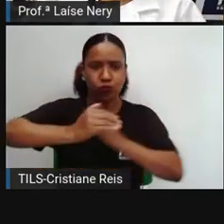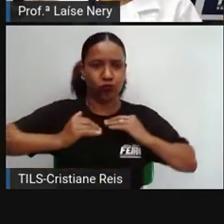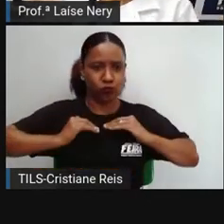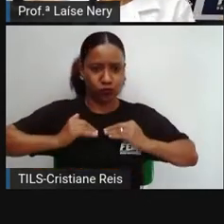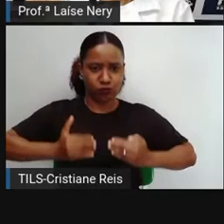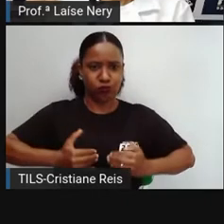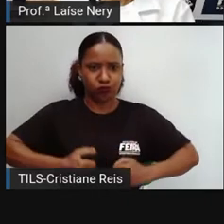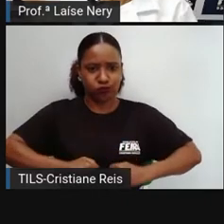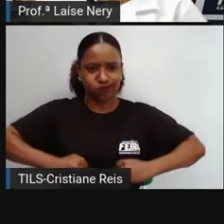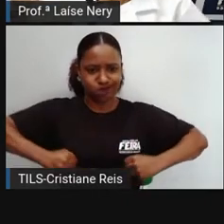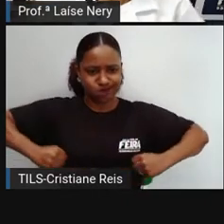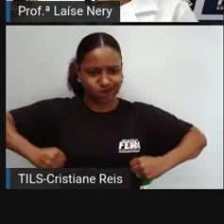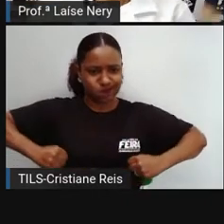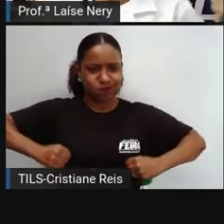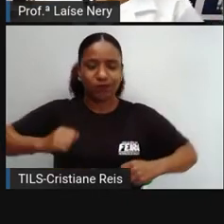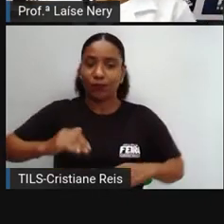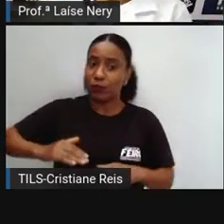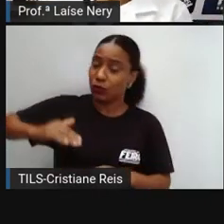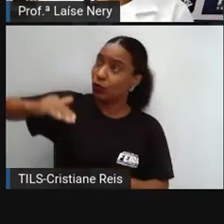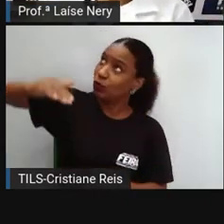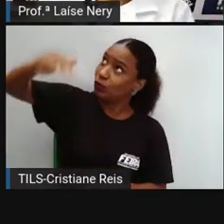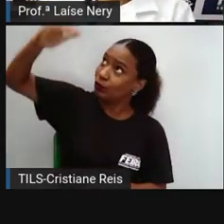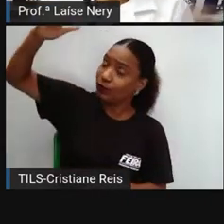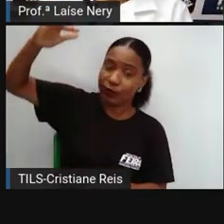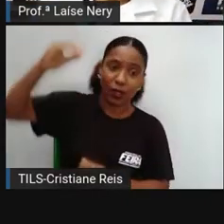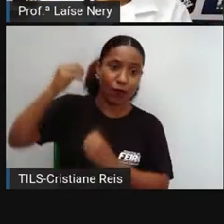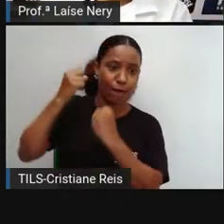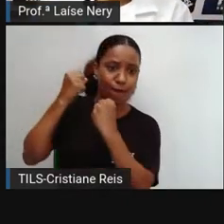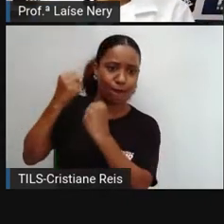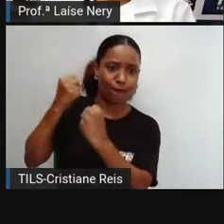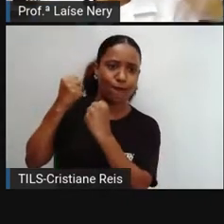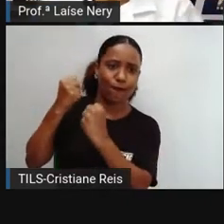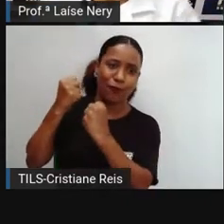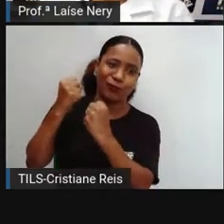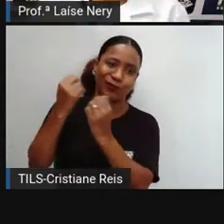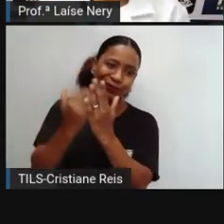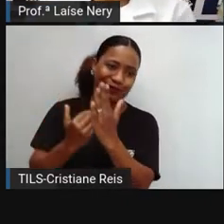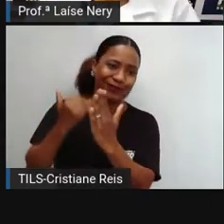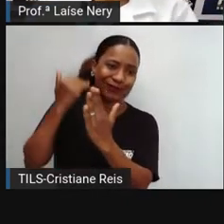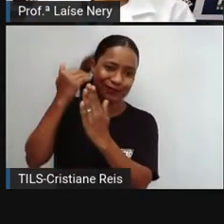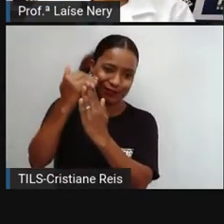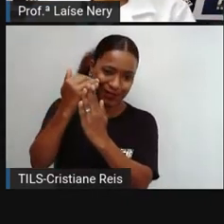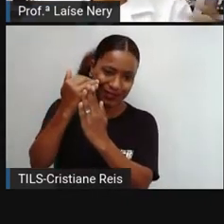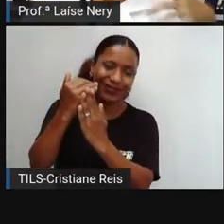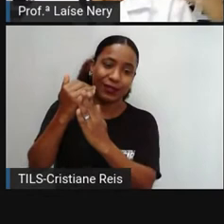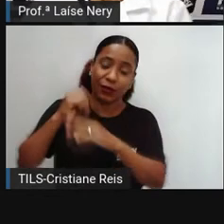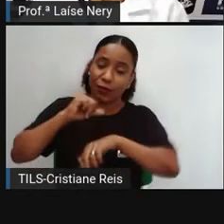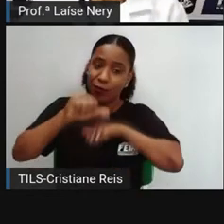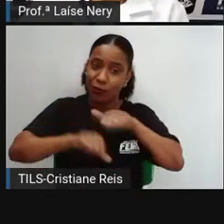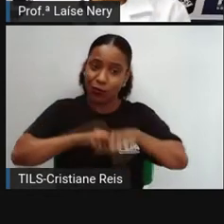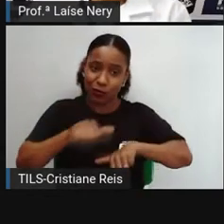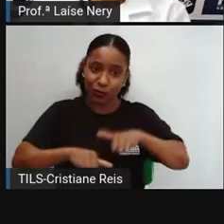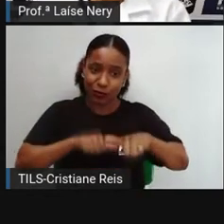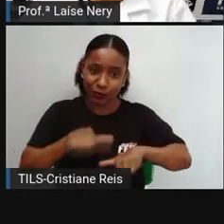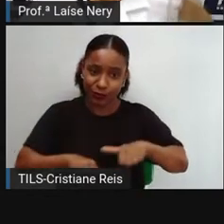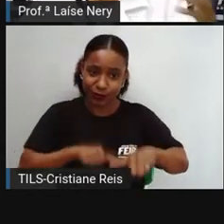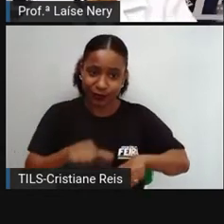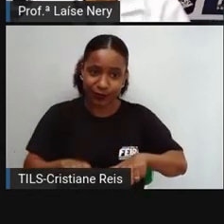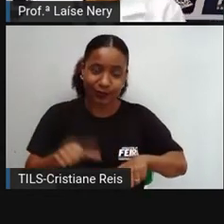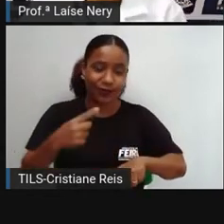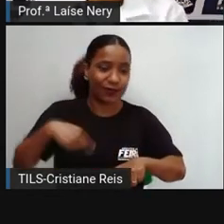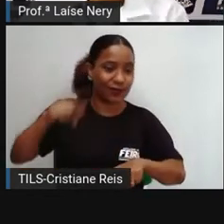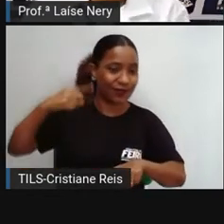realmente em altura, em força, enfim, em outras transformações que nós vimos